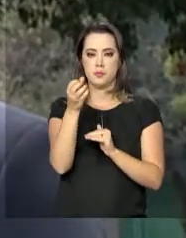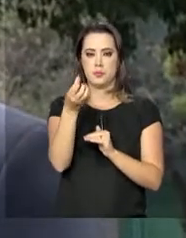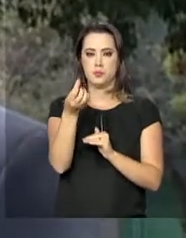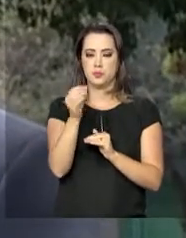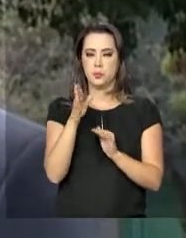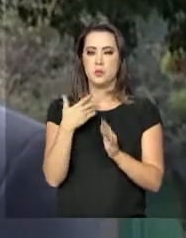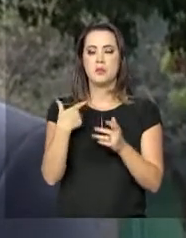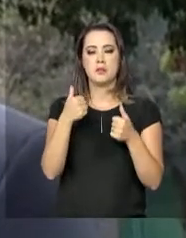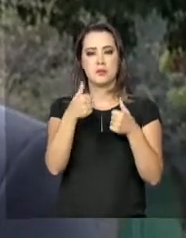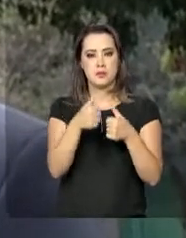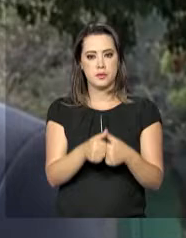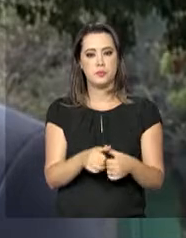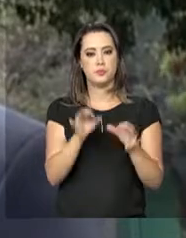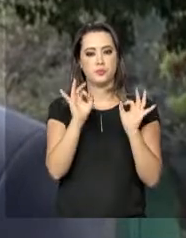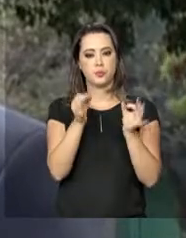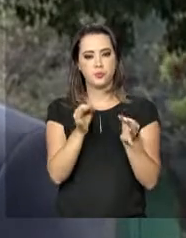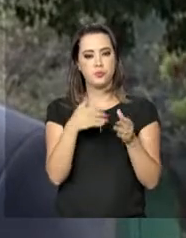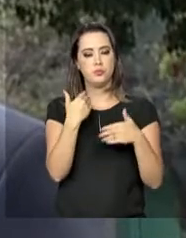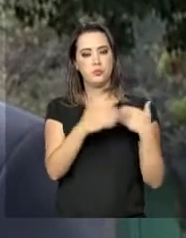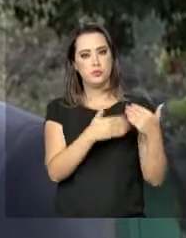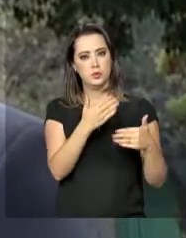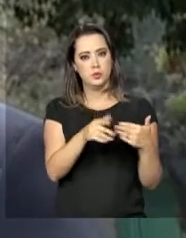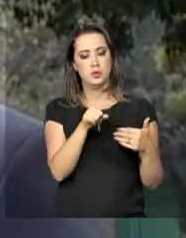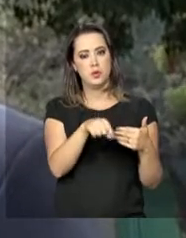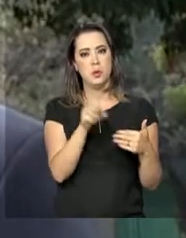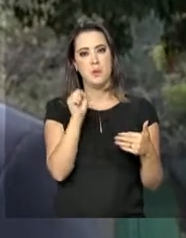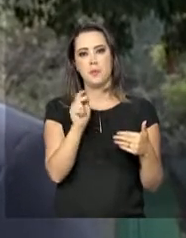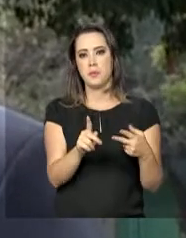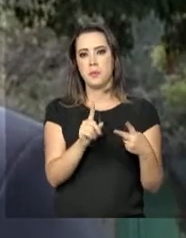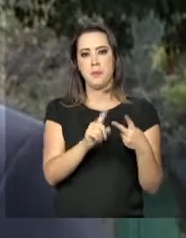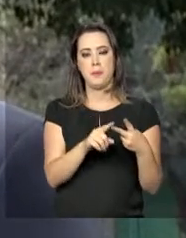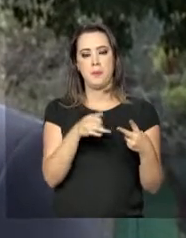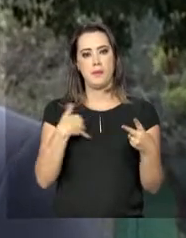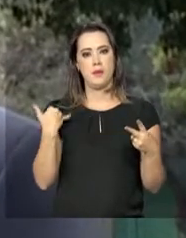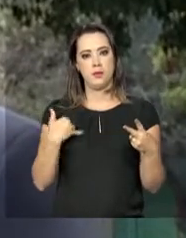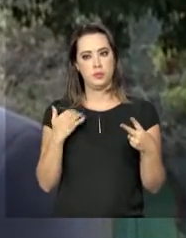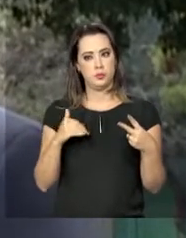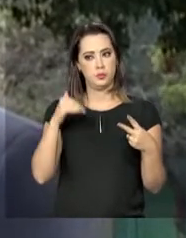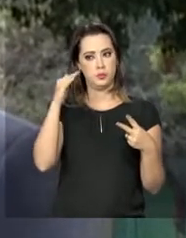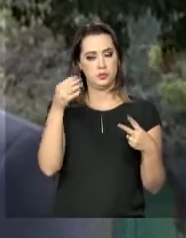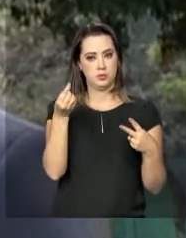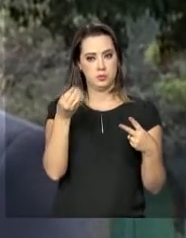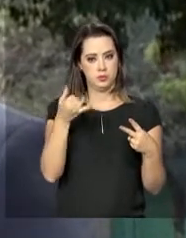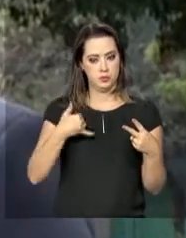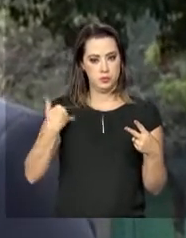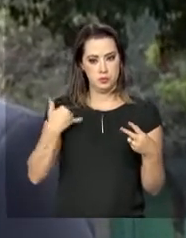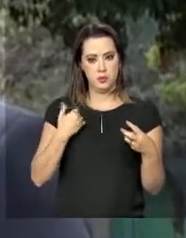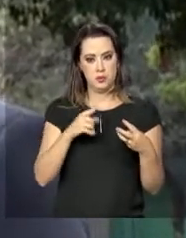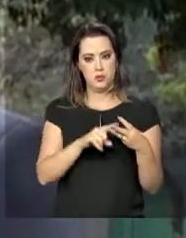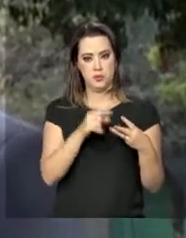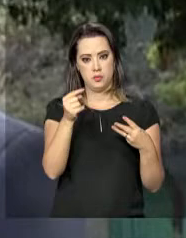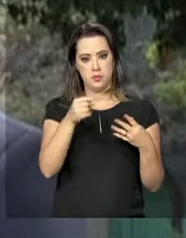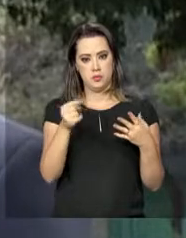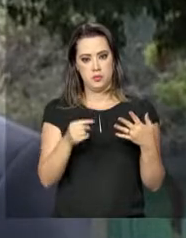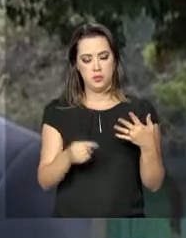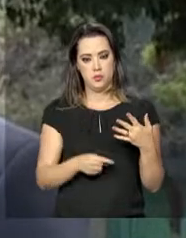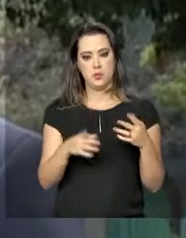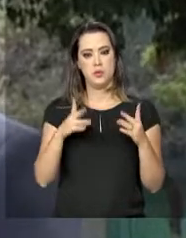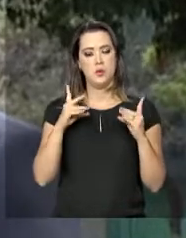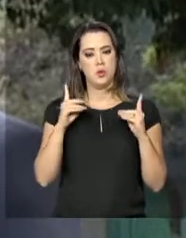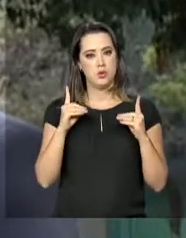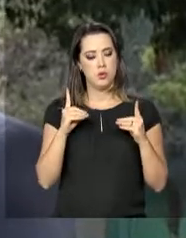que se encontram nas situações tradicionais, ou seja, aposentadoria, idade superior a 60 anos, e aí aquelas situações de